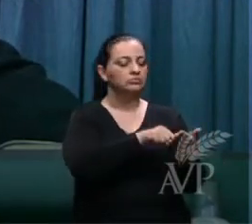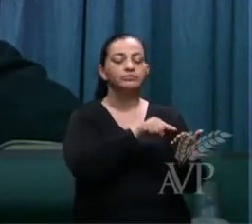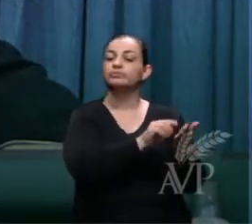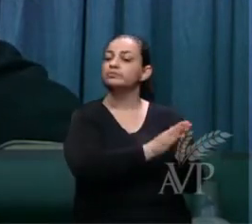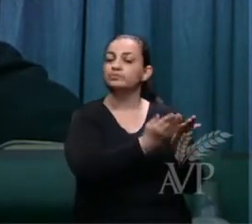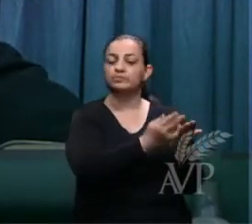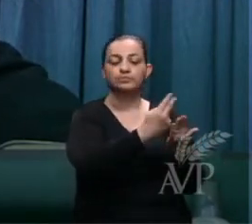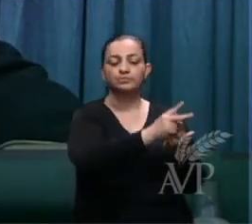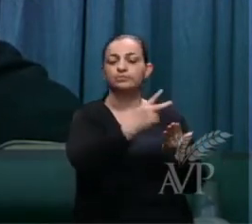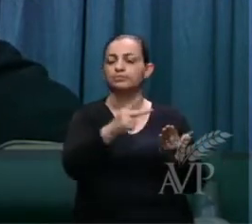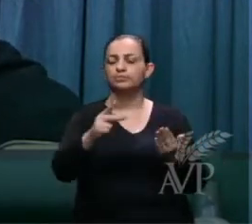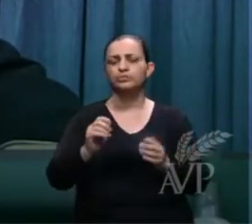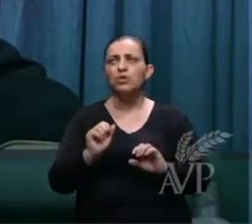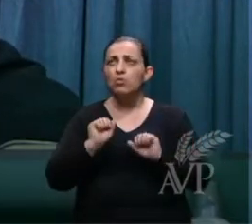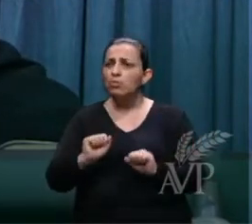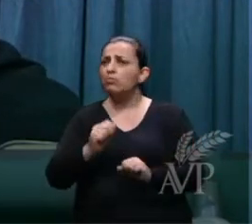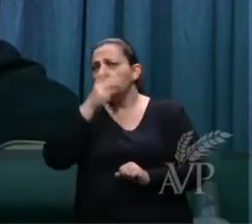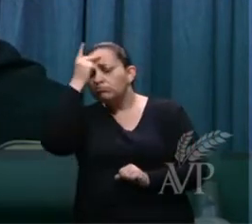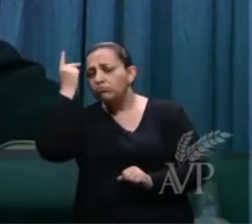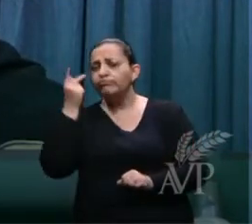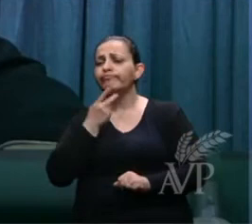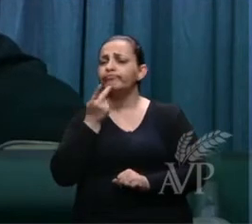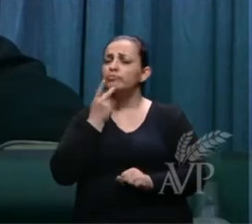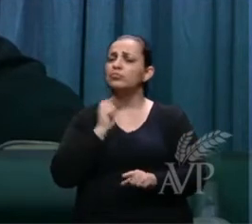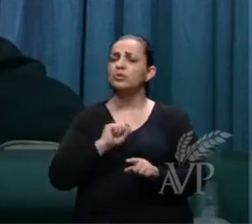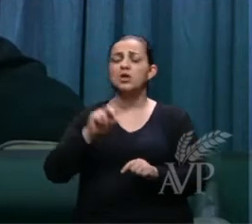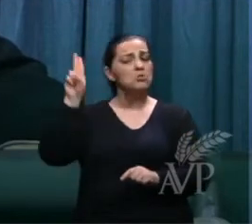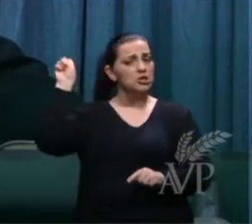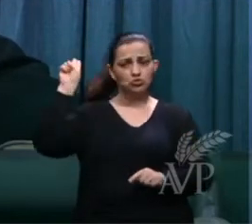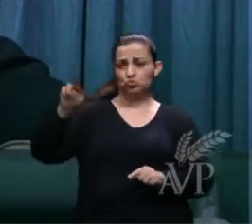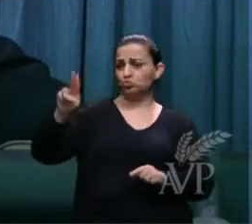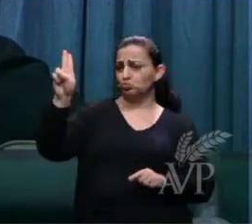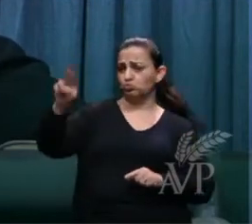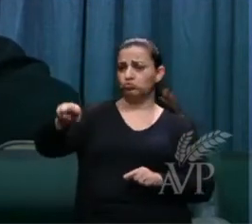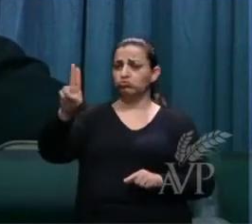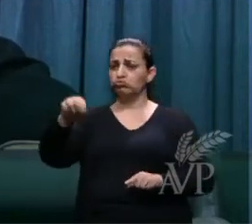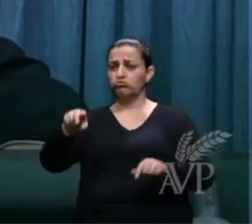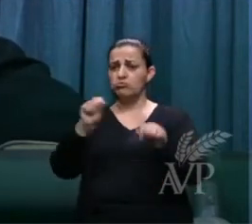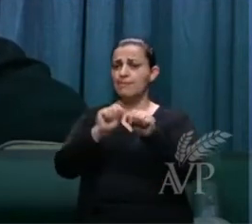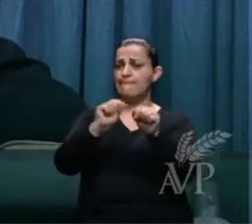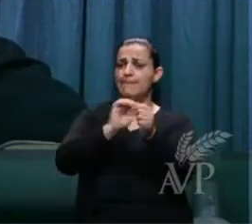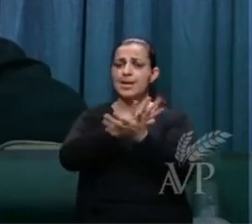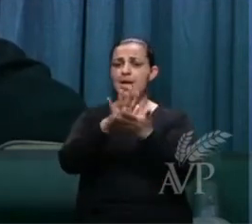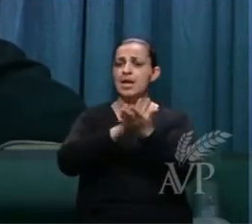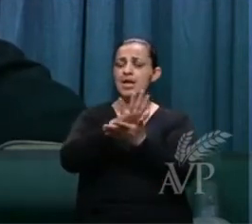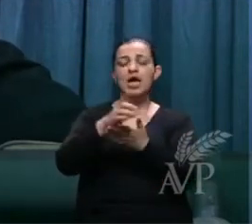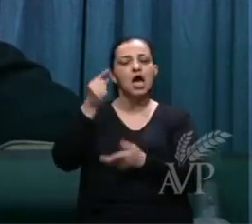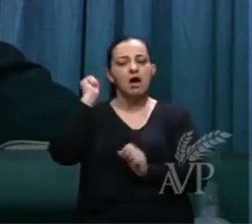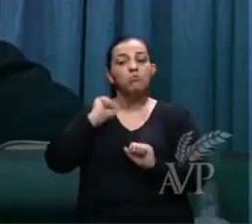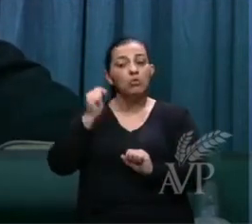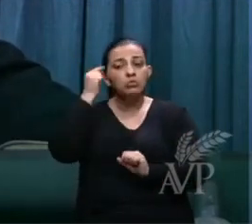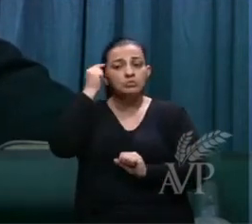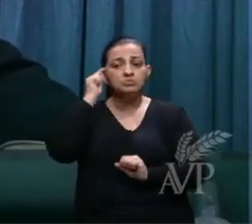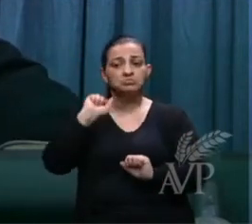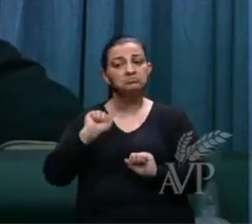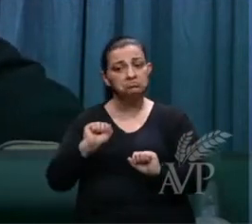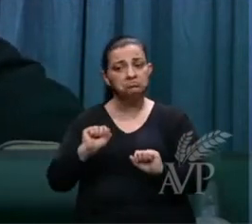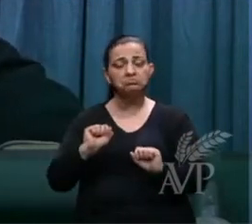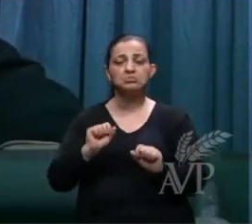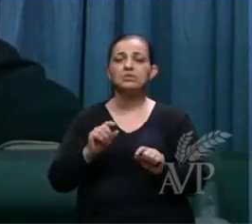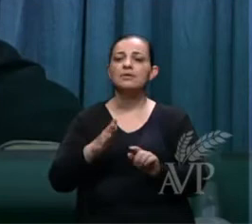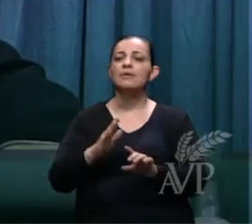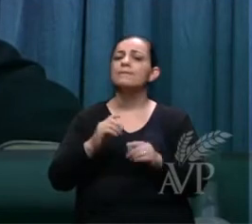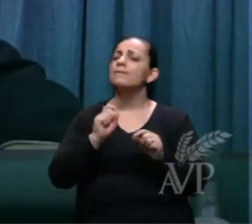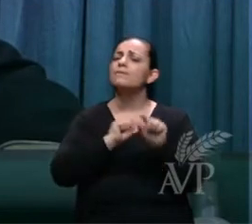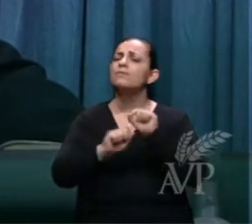Ali, alguém pode dizer, eu nunca fiz isto, pode pensar, mas ali, o que vai fazer